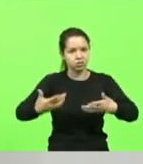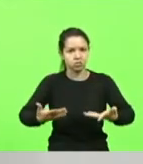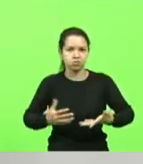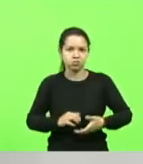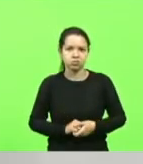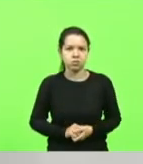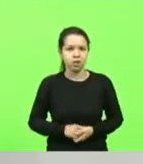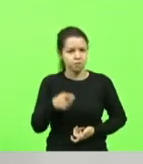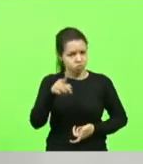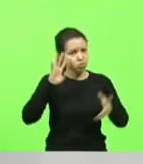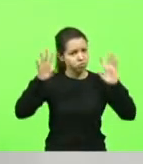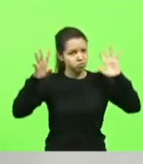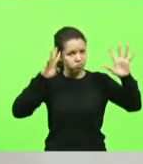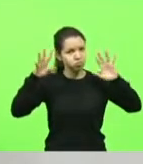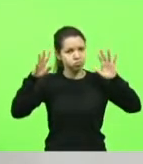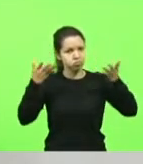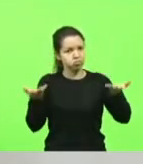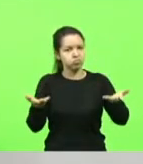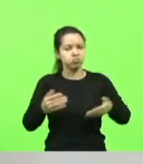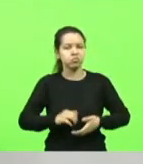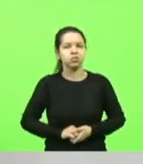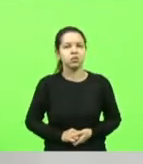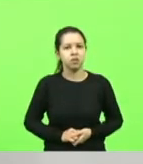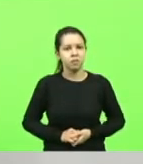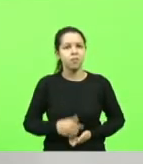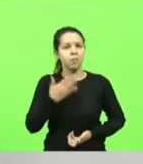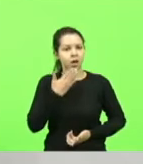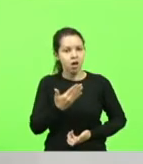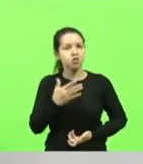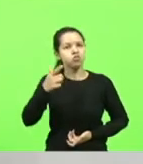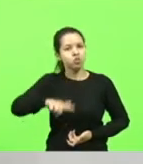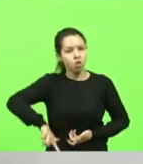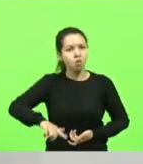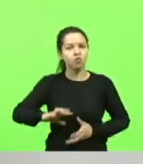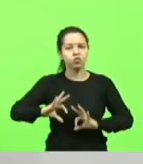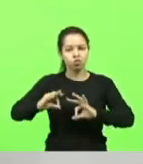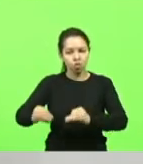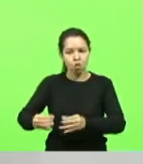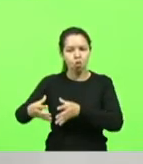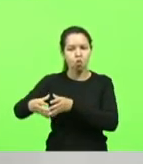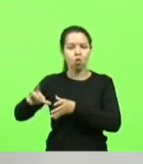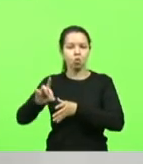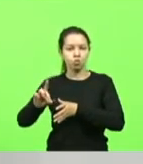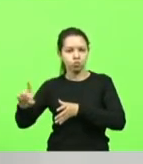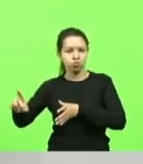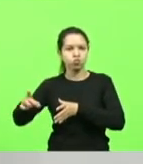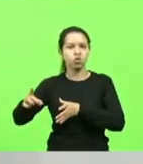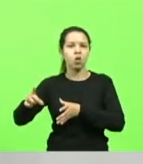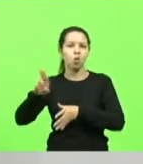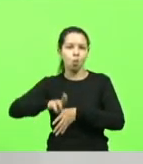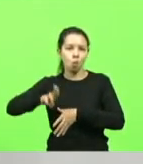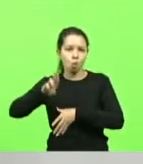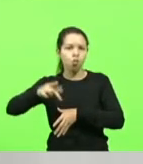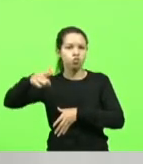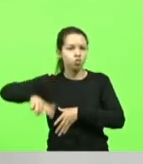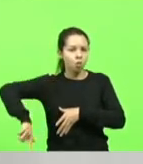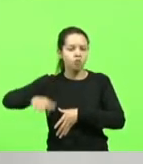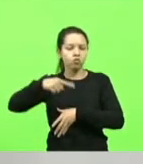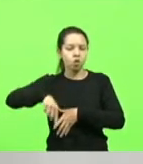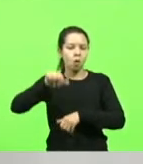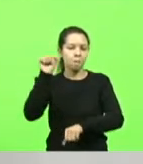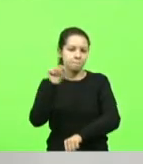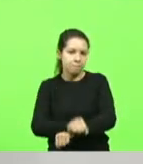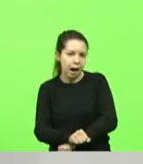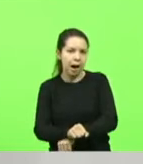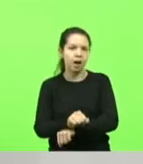Reflita sobre isso. Peço mais uma vez a todos da direita que utilizem mais uma vez, nós não vamos cessar fogos